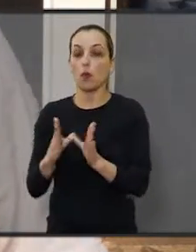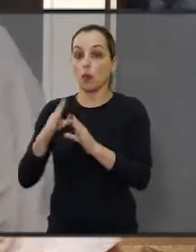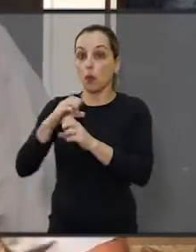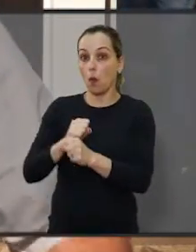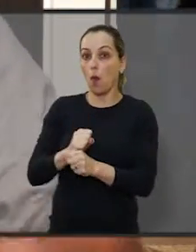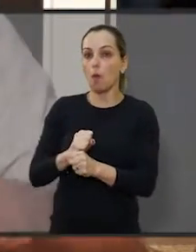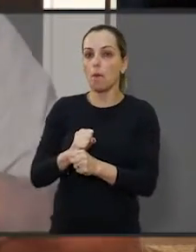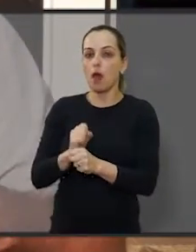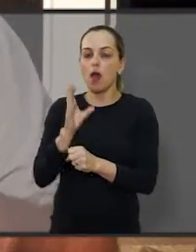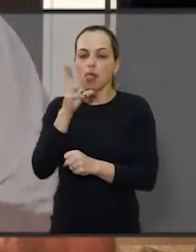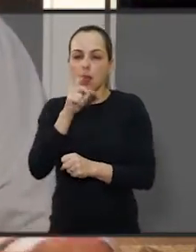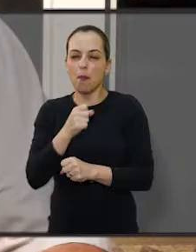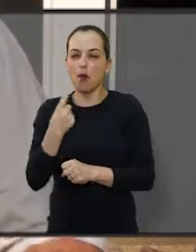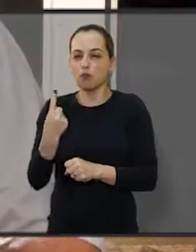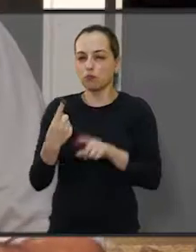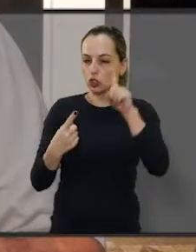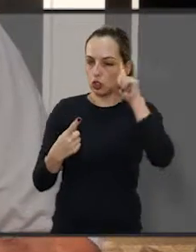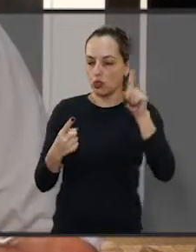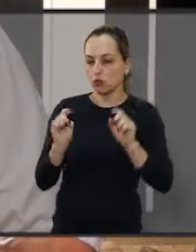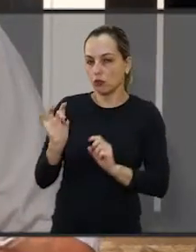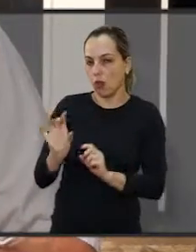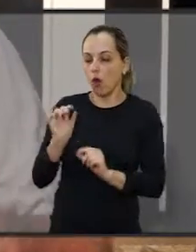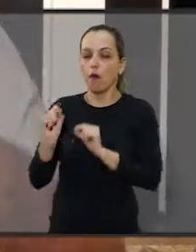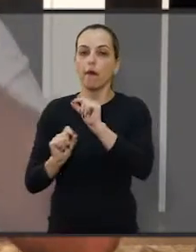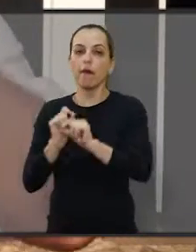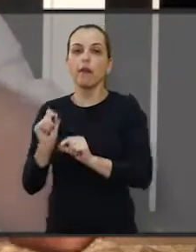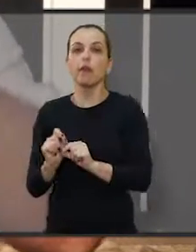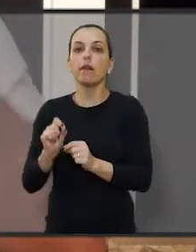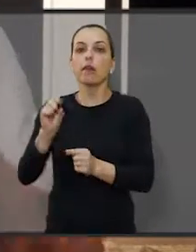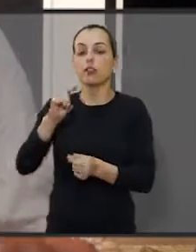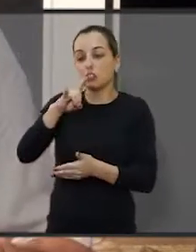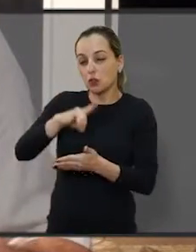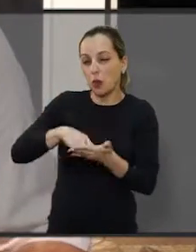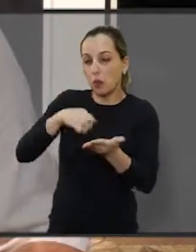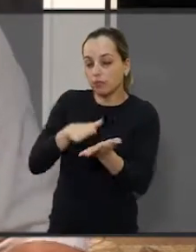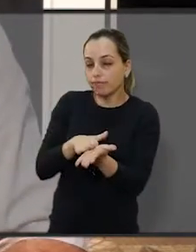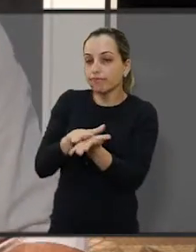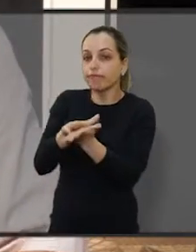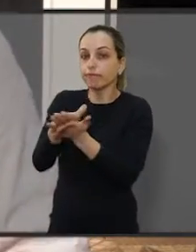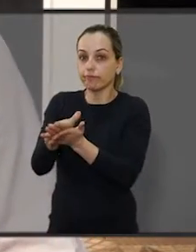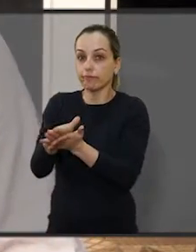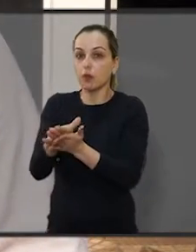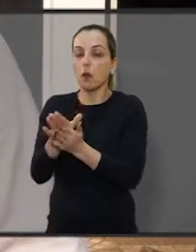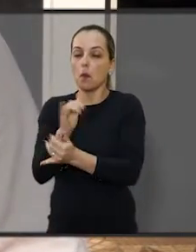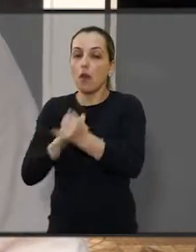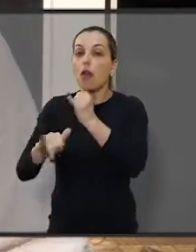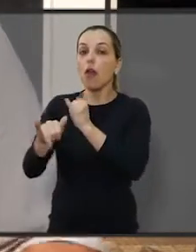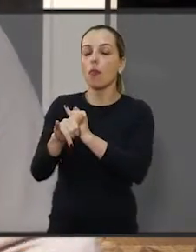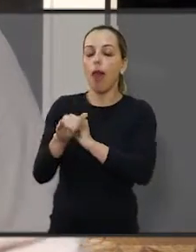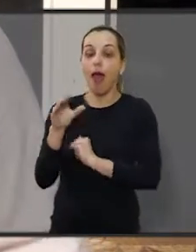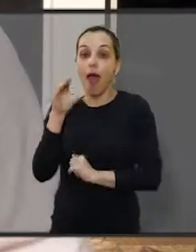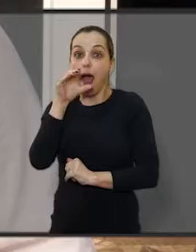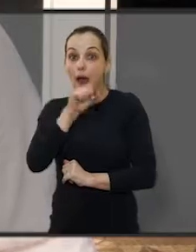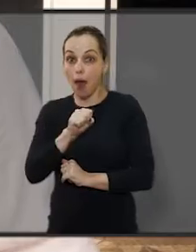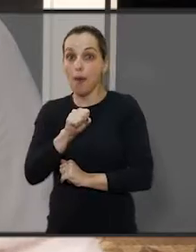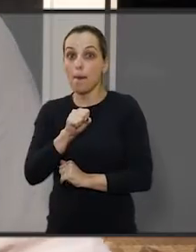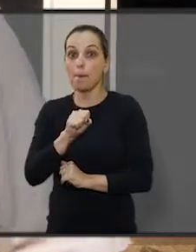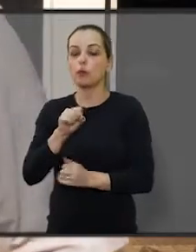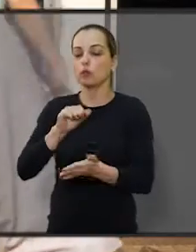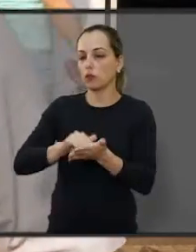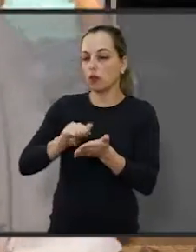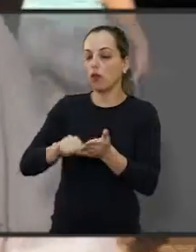contabilistas, estava demorando entre um a dois dias. E a certidão online, ela representa para a gente a agilidade,